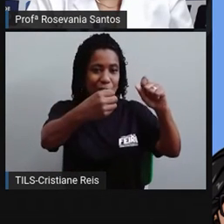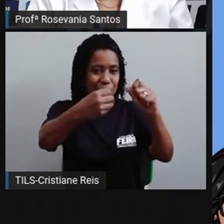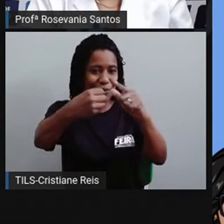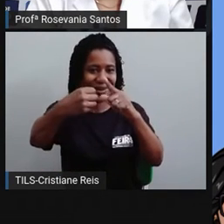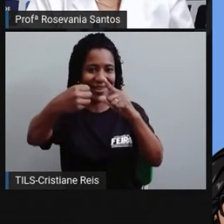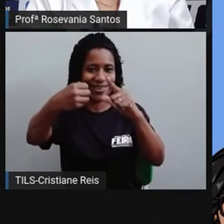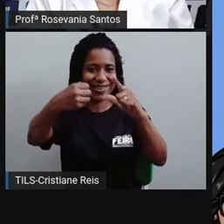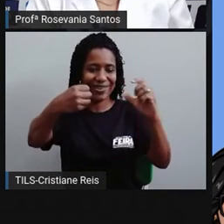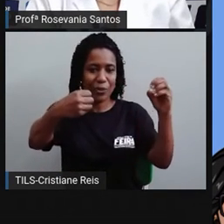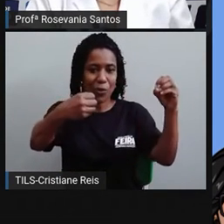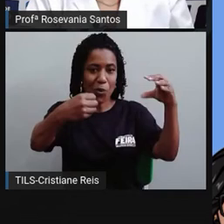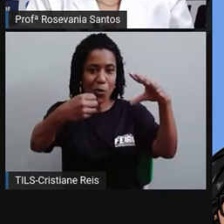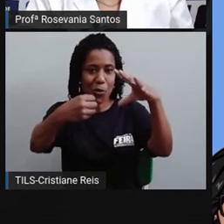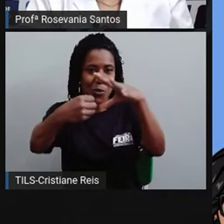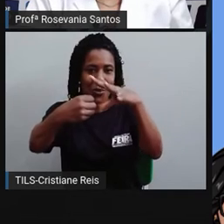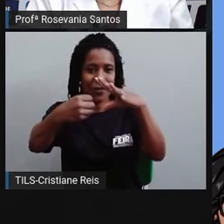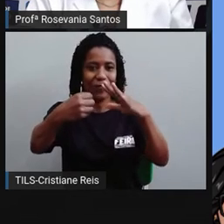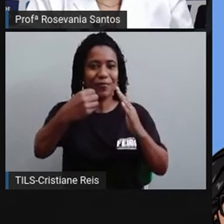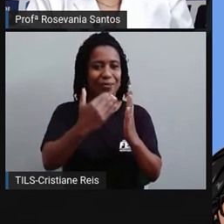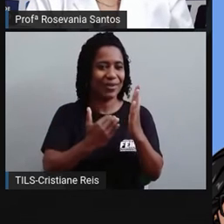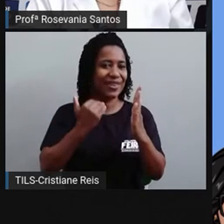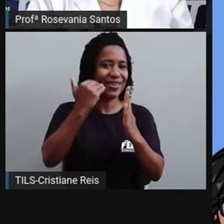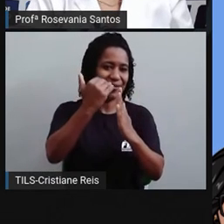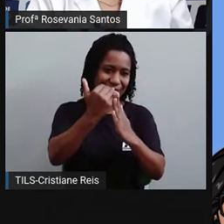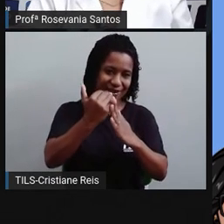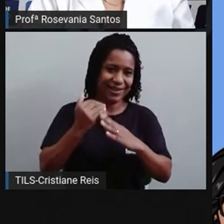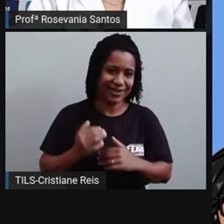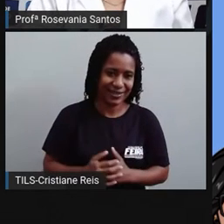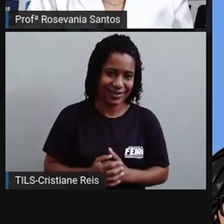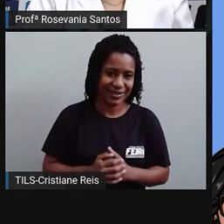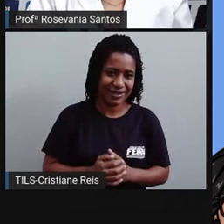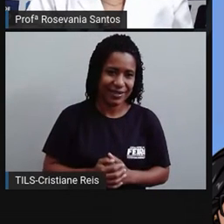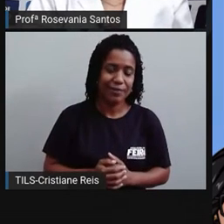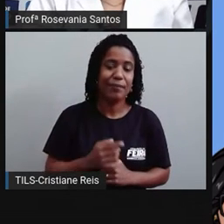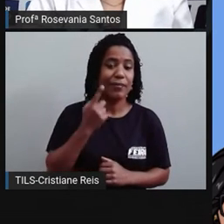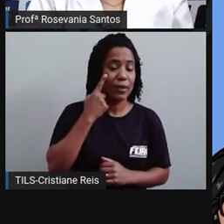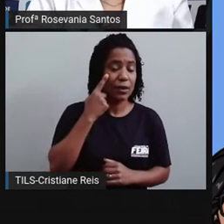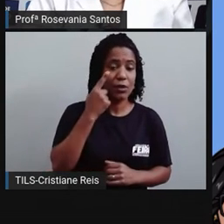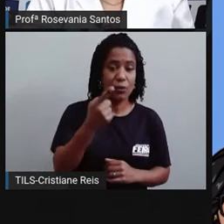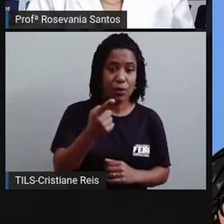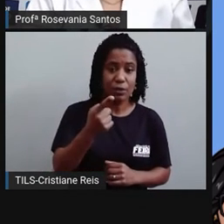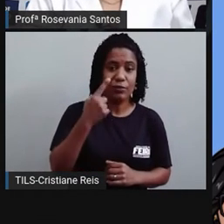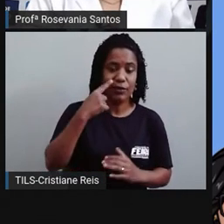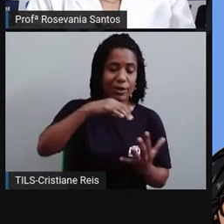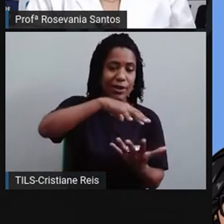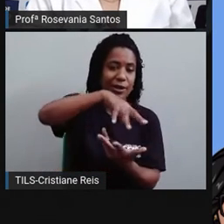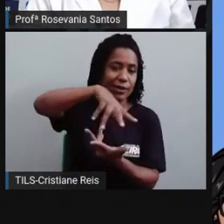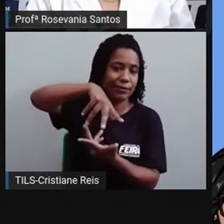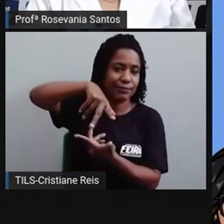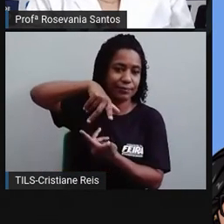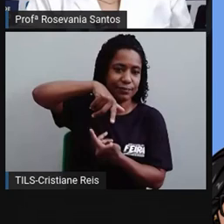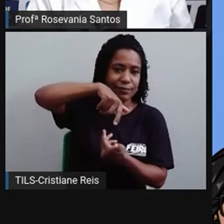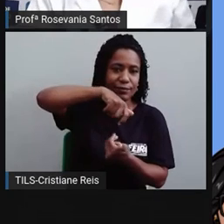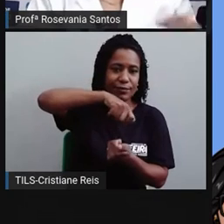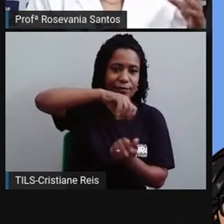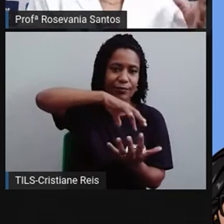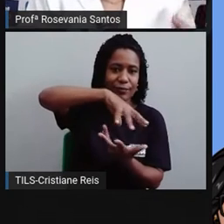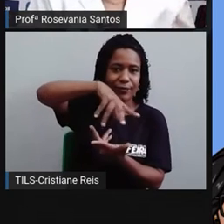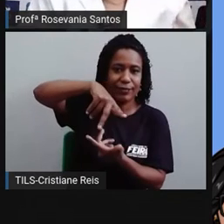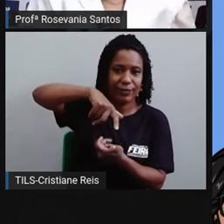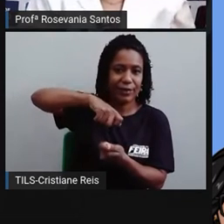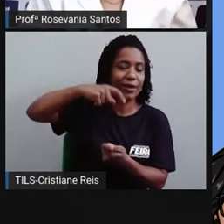translação. Então, o que acontece? A aproximação e o afastamento da Terra são denominados,